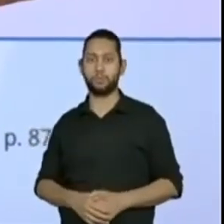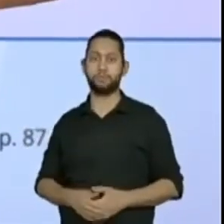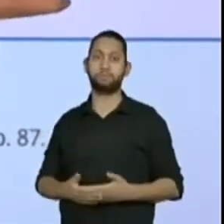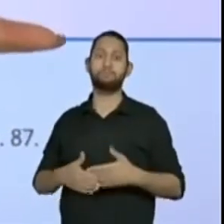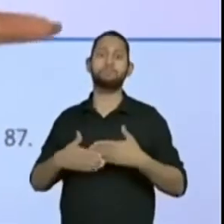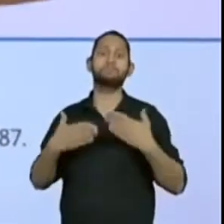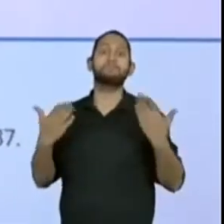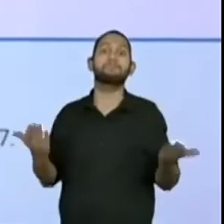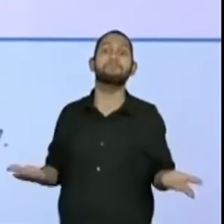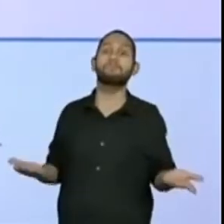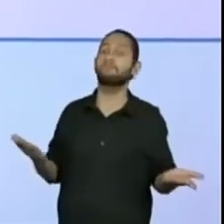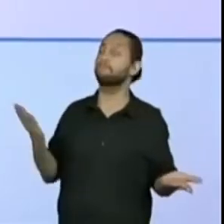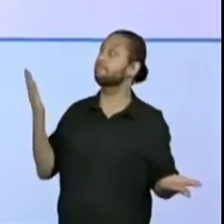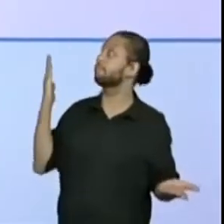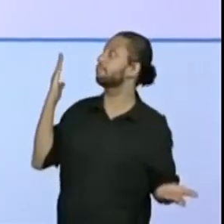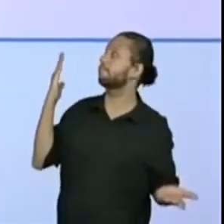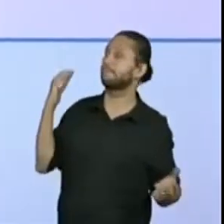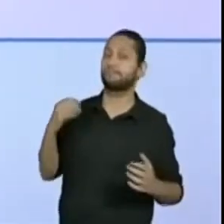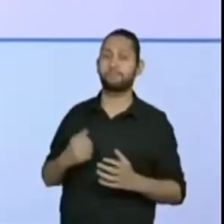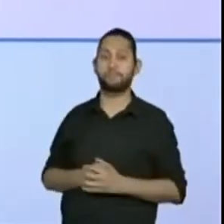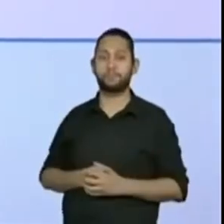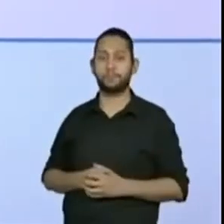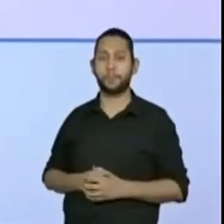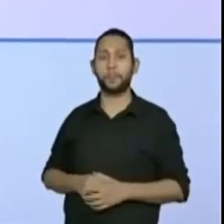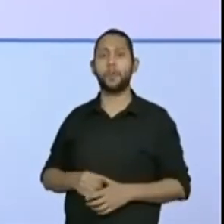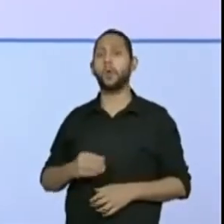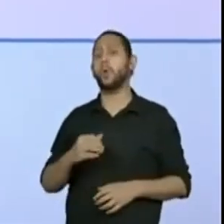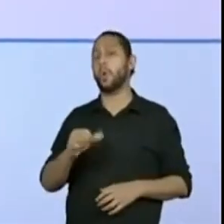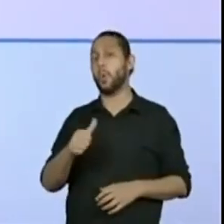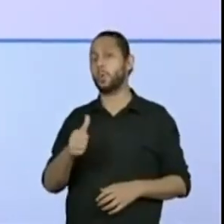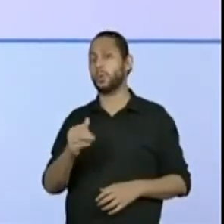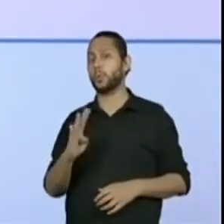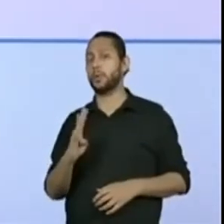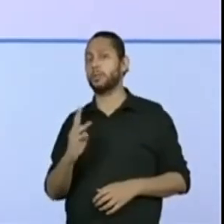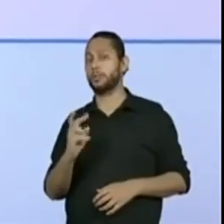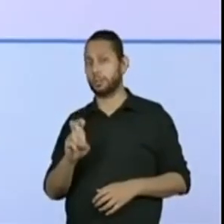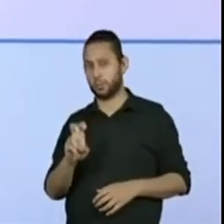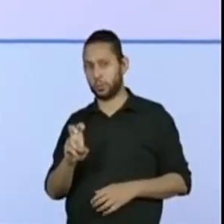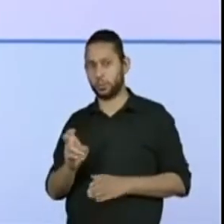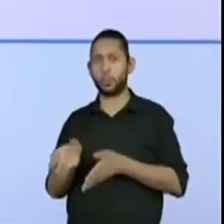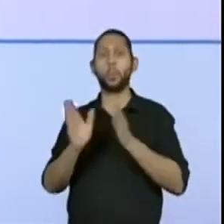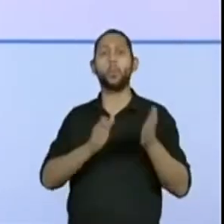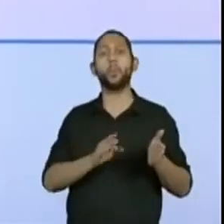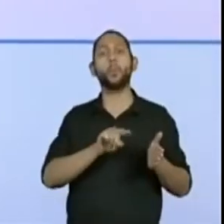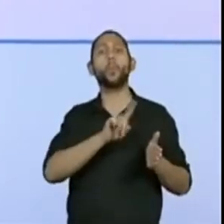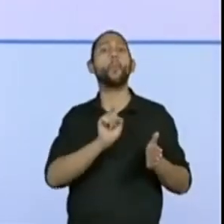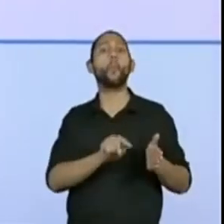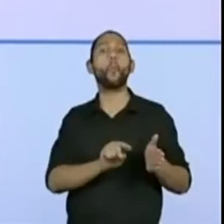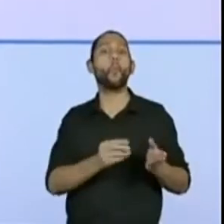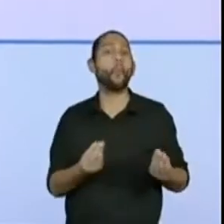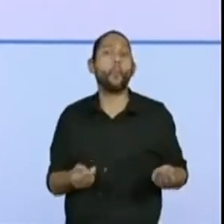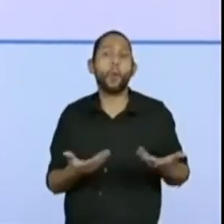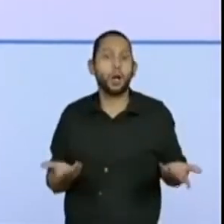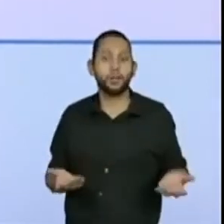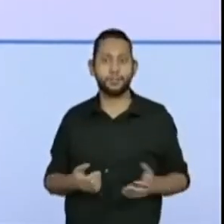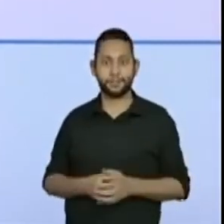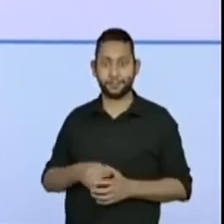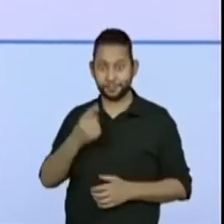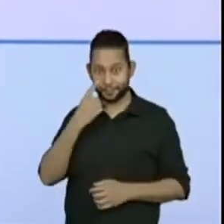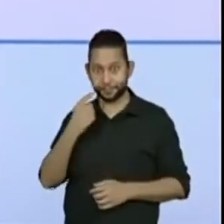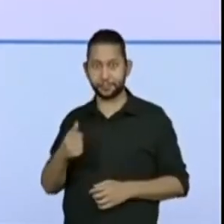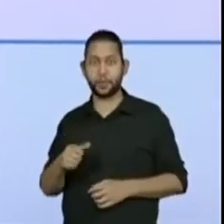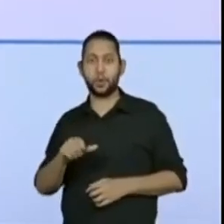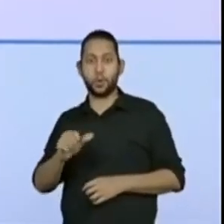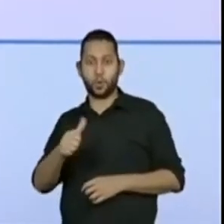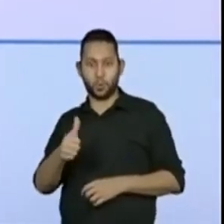Qual é o próximo depois de 11 e 45? Primeira coisa, vamos lá. Eu olho 11 e